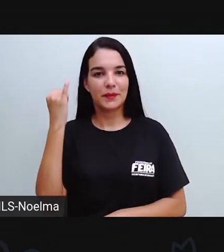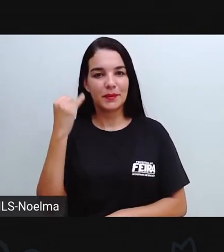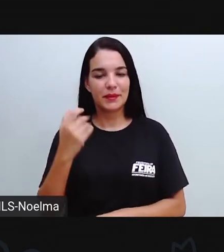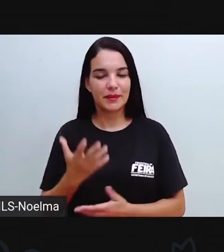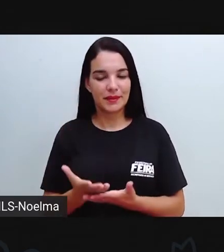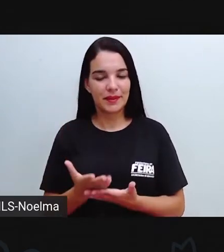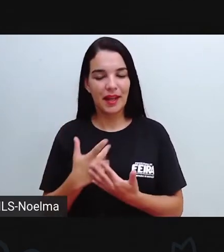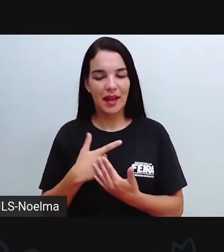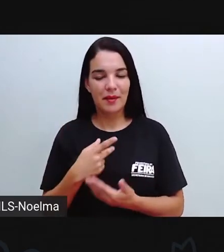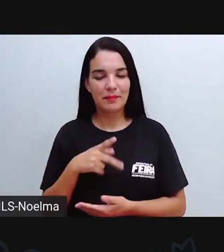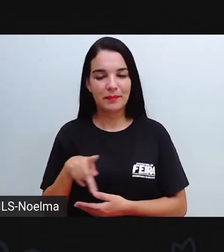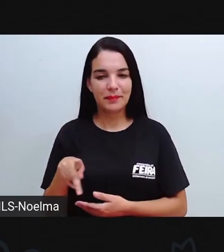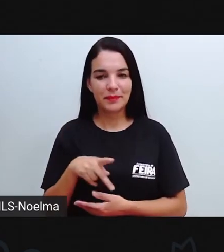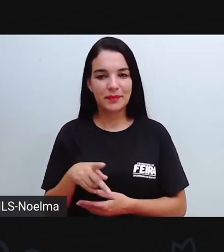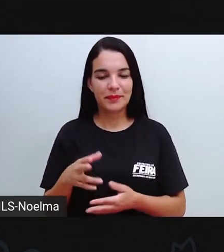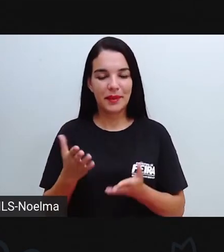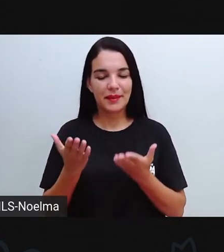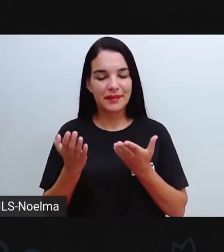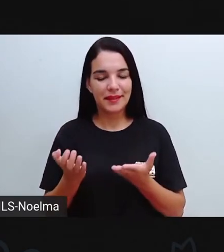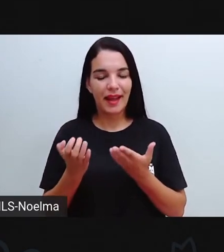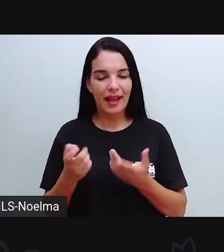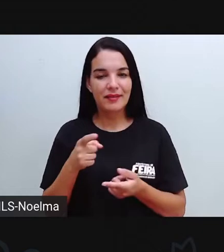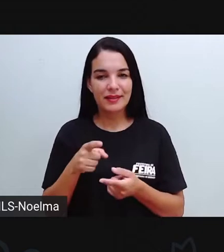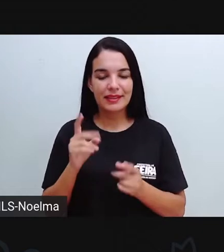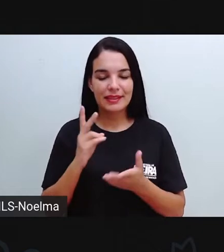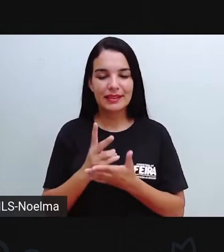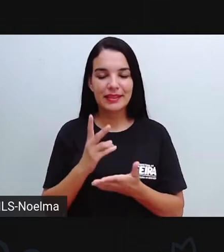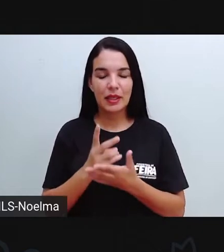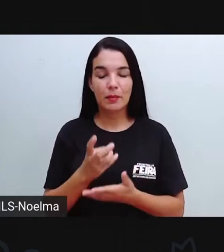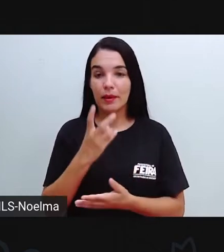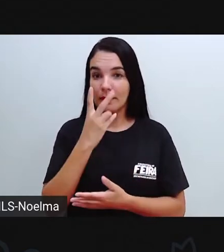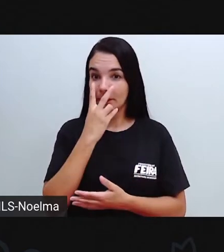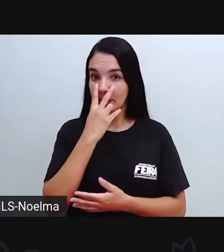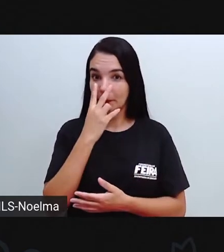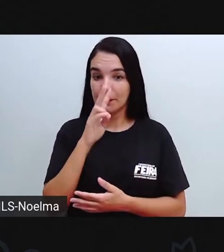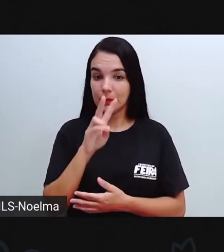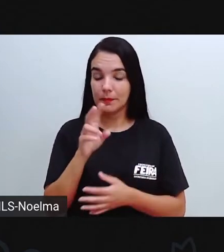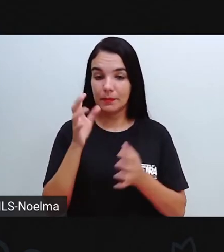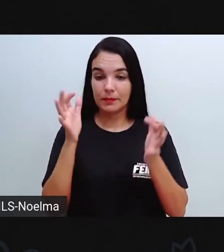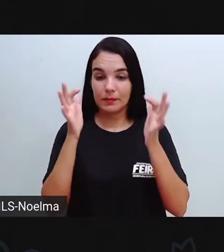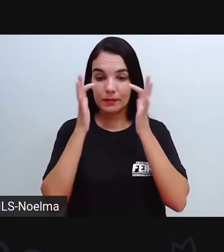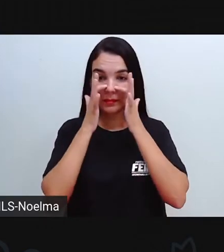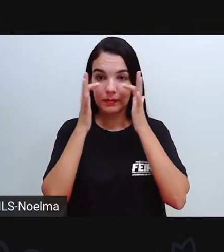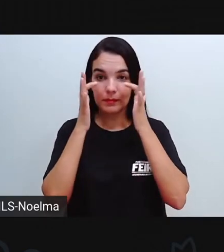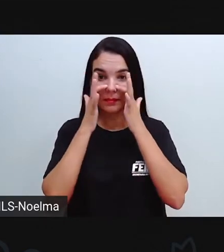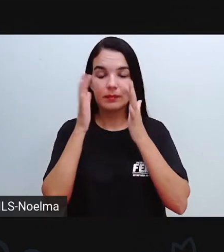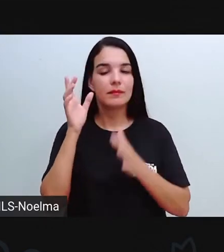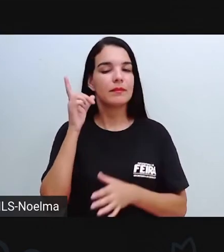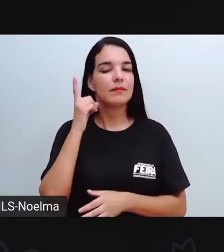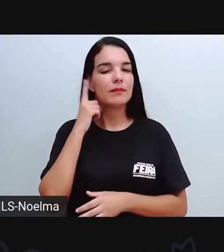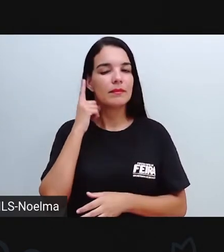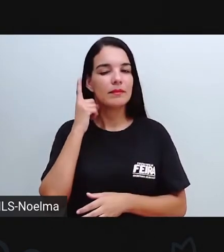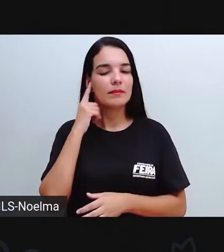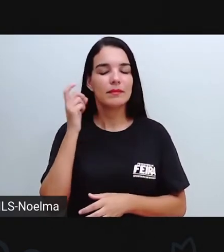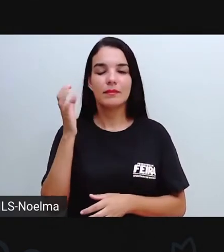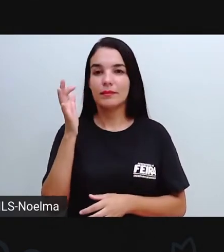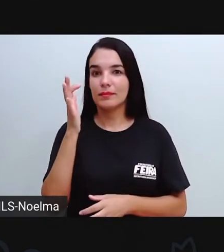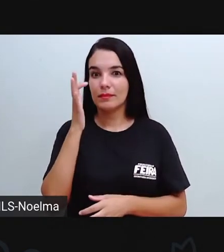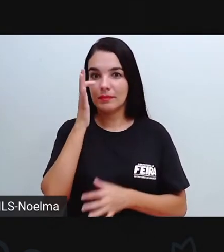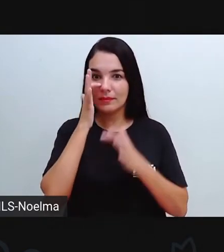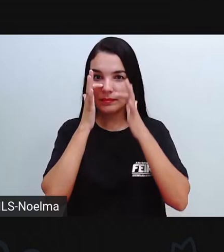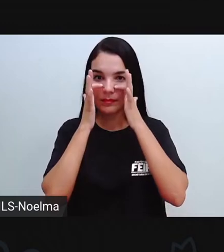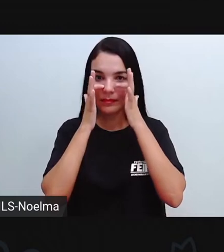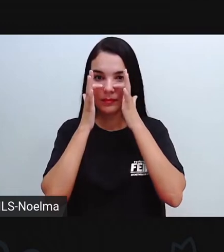A próxima espera aí que vocês estejam com os olhos atentos, os ouvidos atentos, para que possamos aí tirar muito